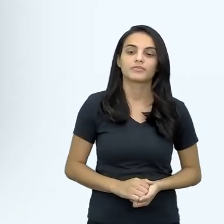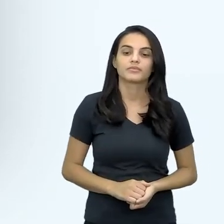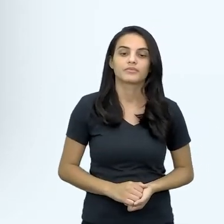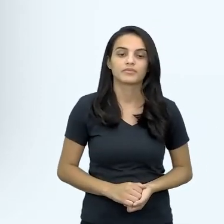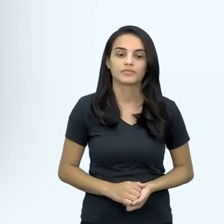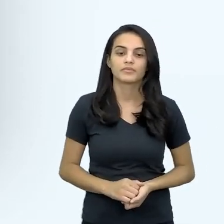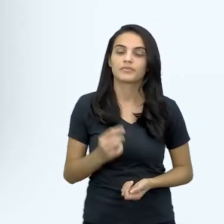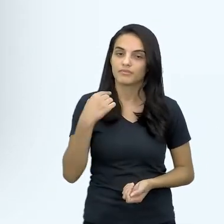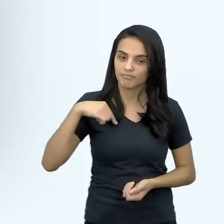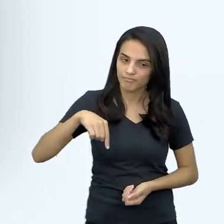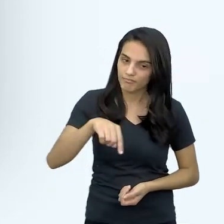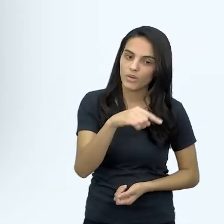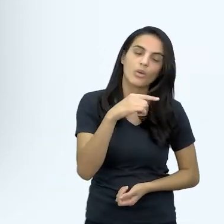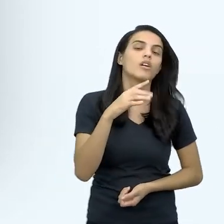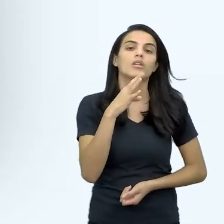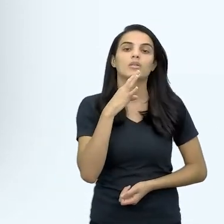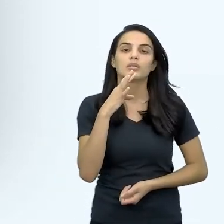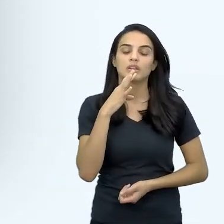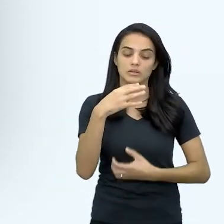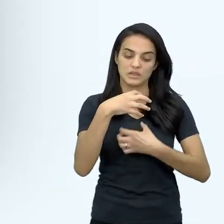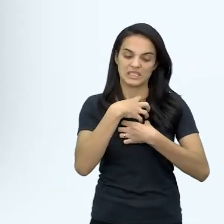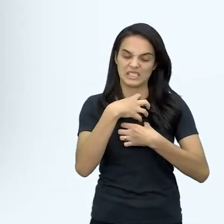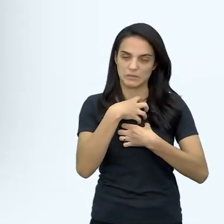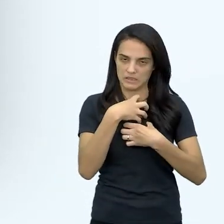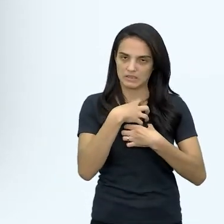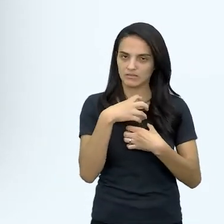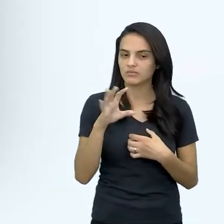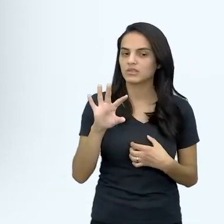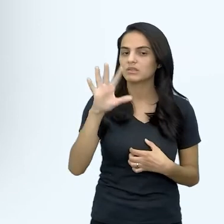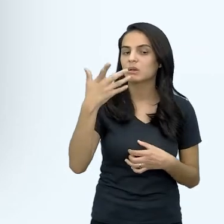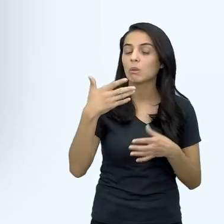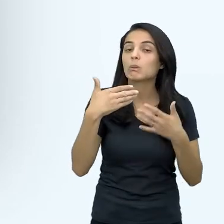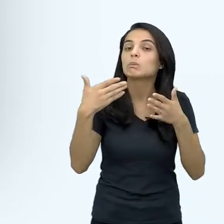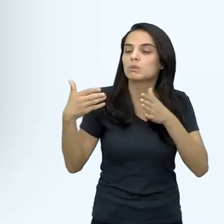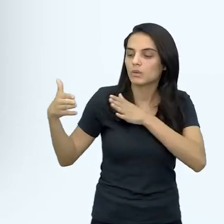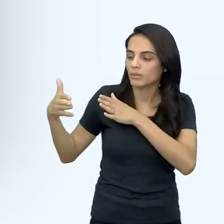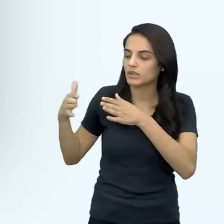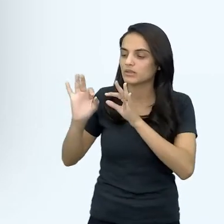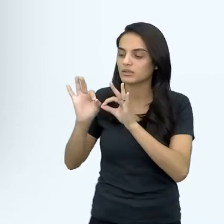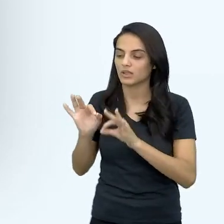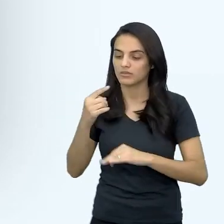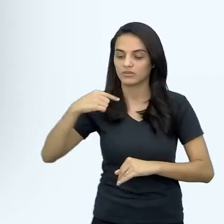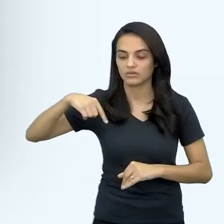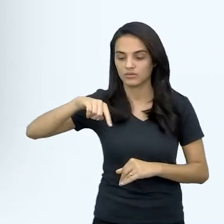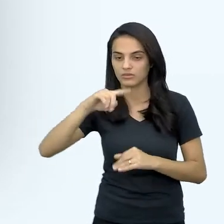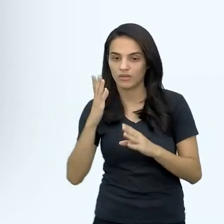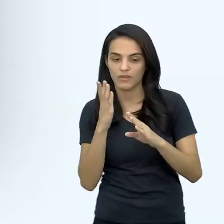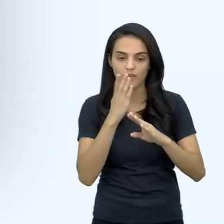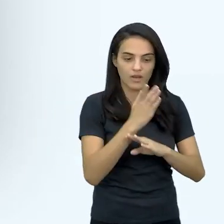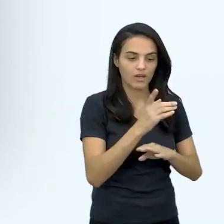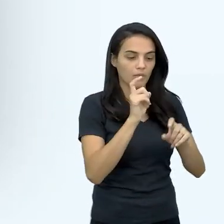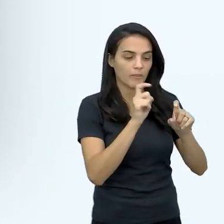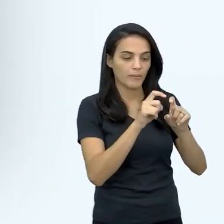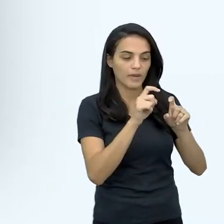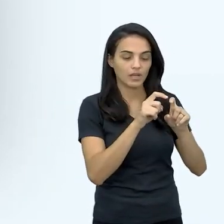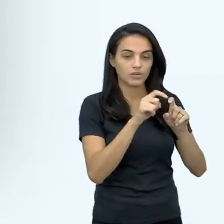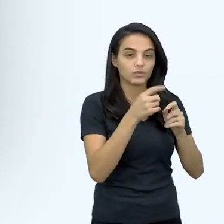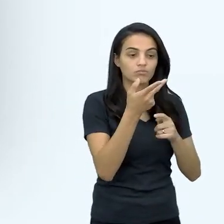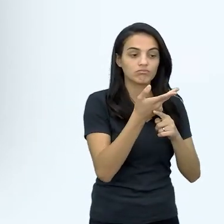quando a gente reconhece esses sintomas, qual é o momento ideal, então, para a gente ir ao médico, né?